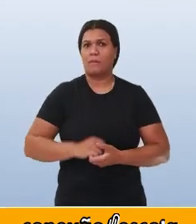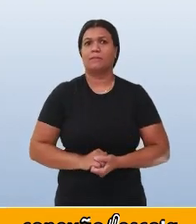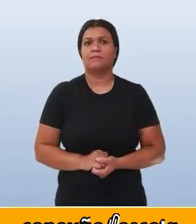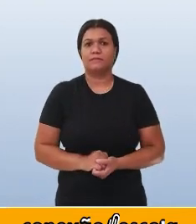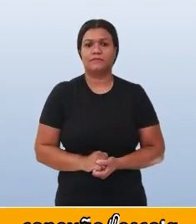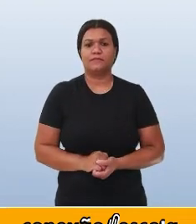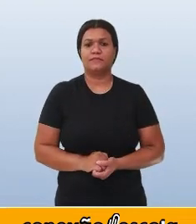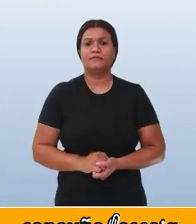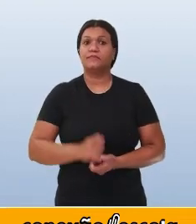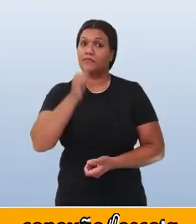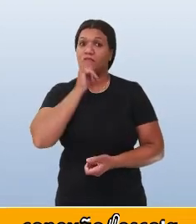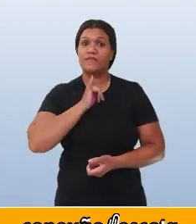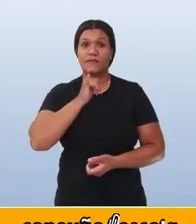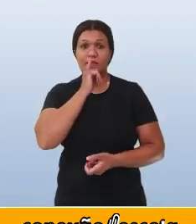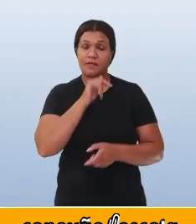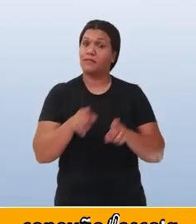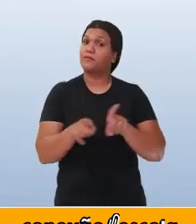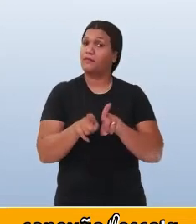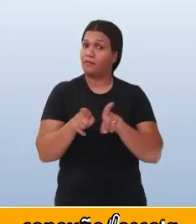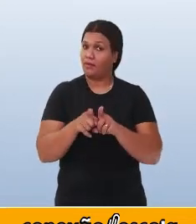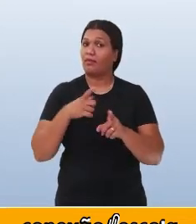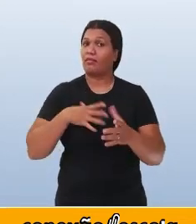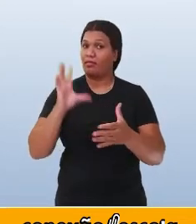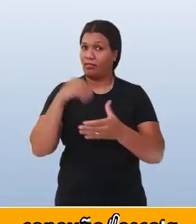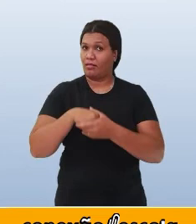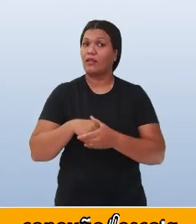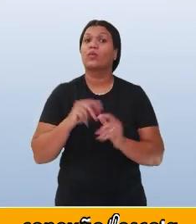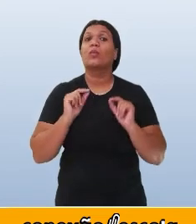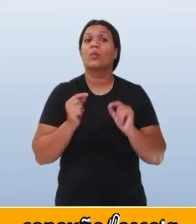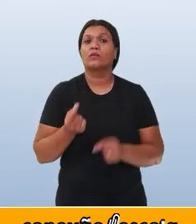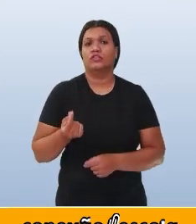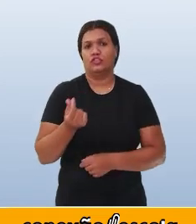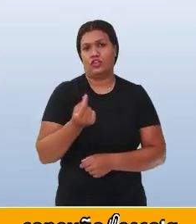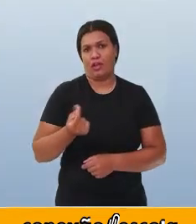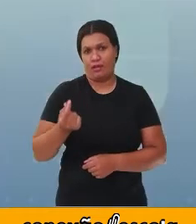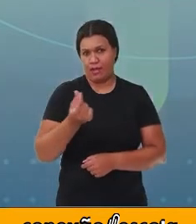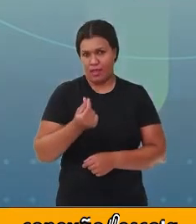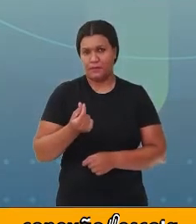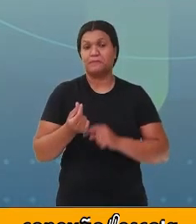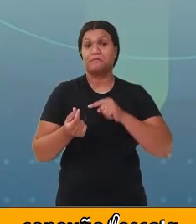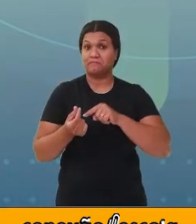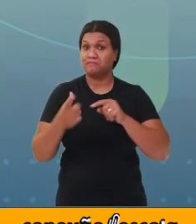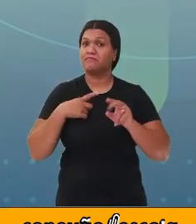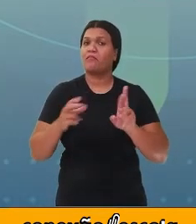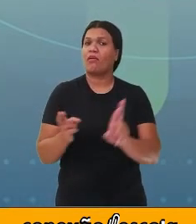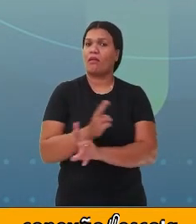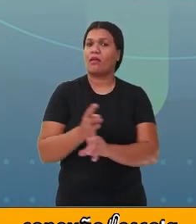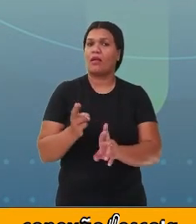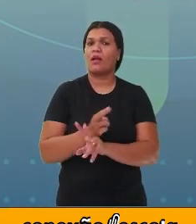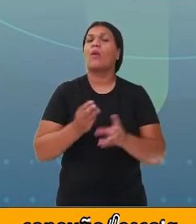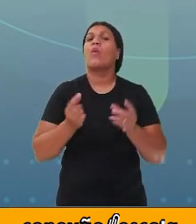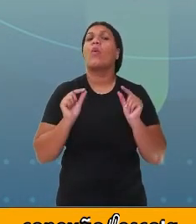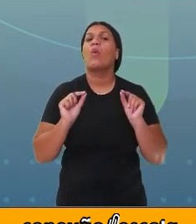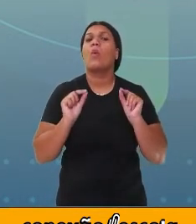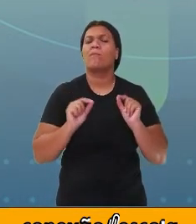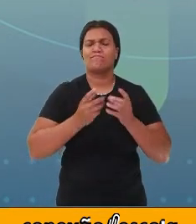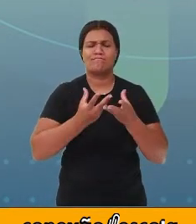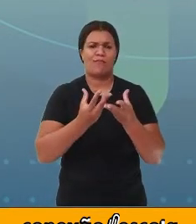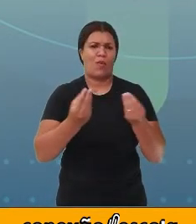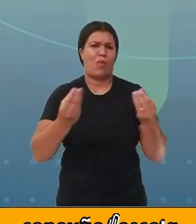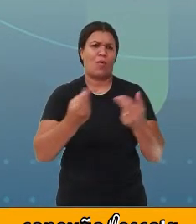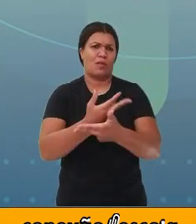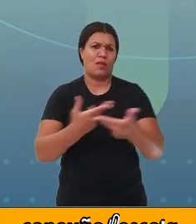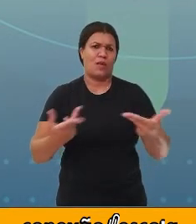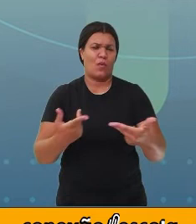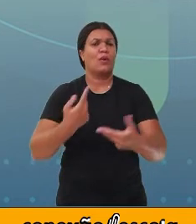E um exemplo que não poderia faltar é o dinheiro, que está relacionado com muitas atividades do